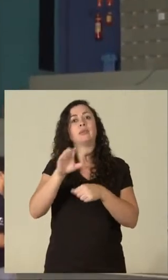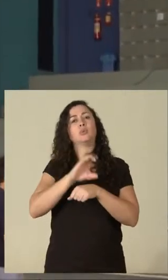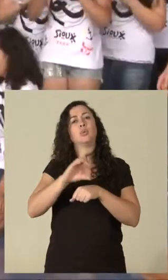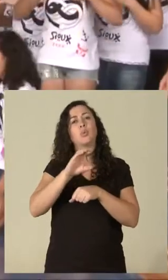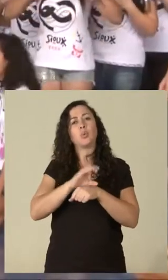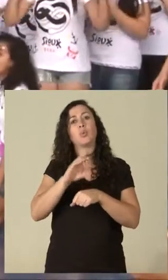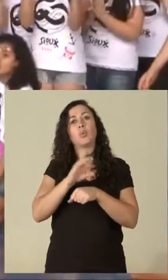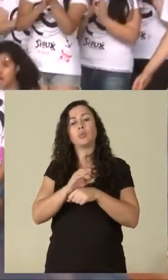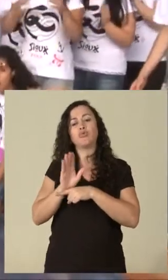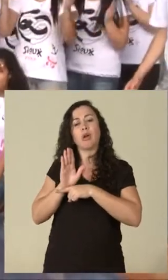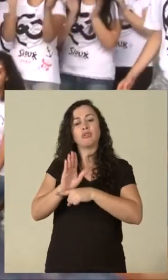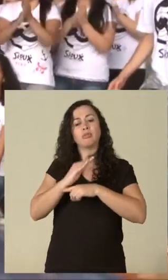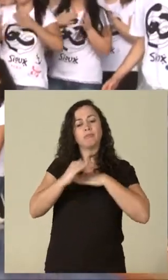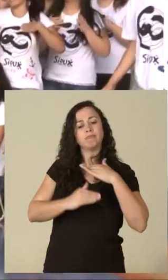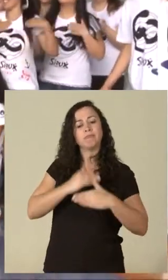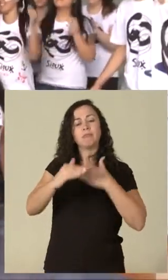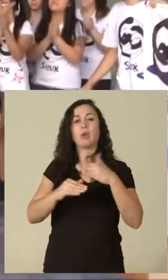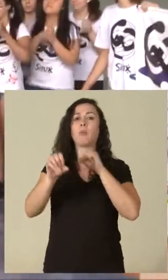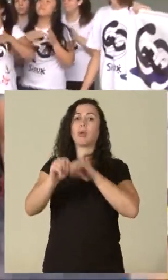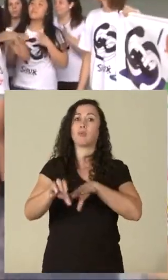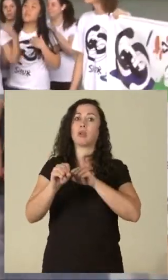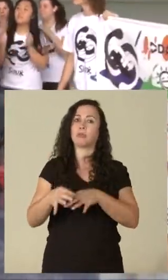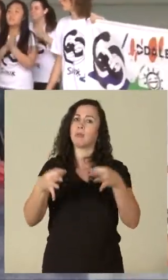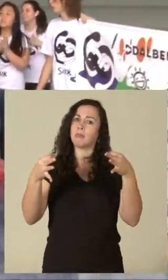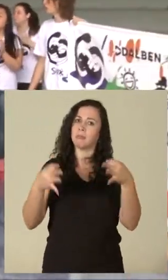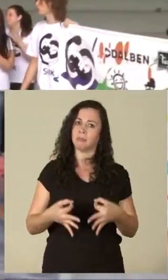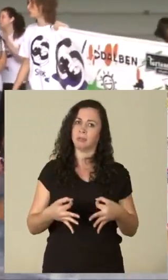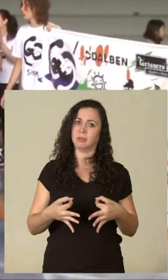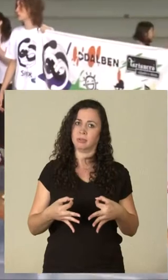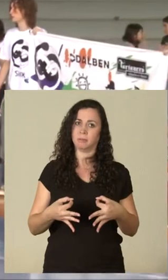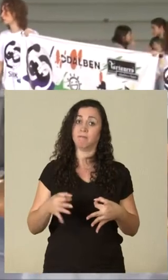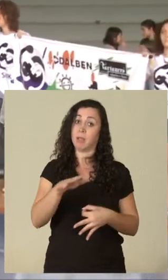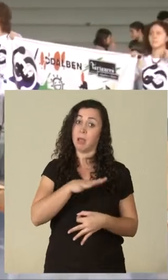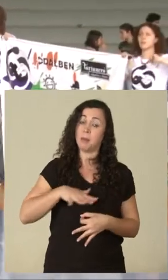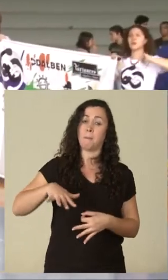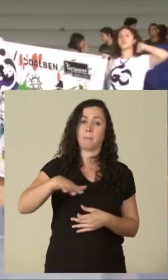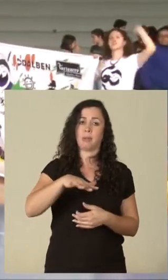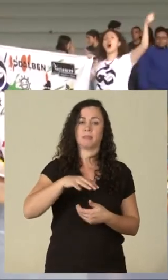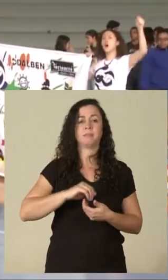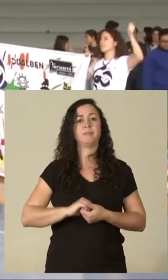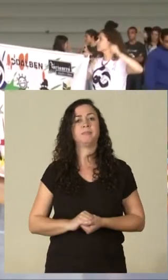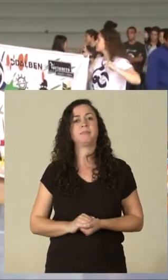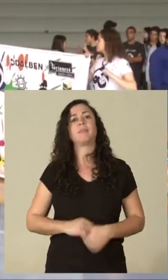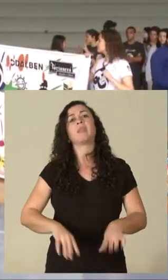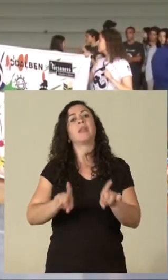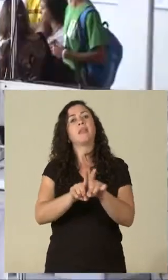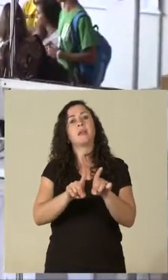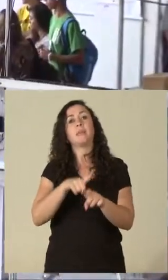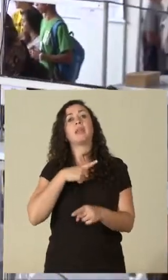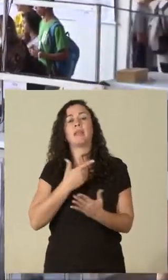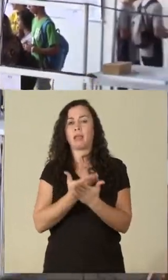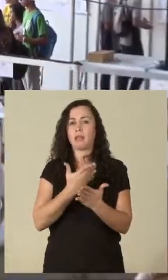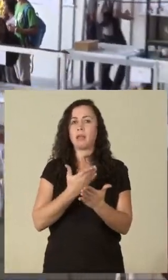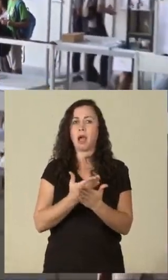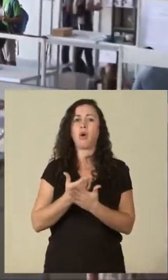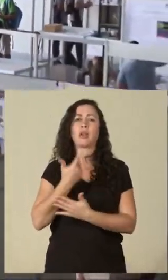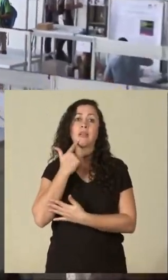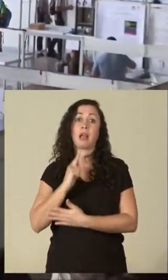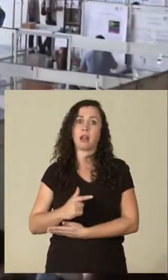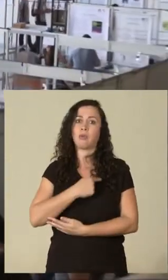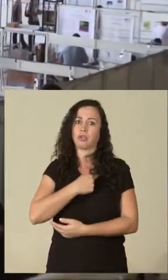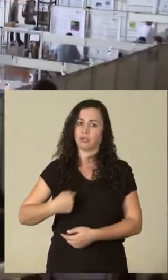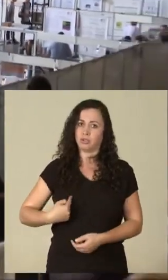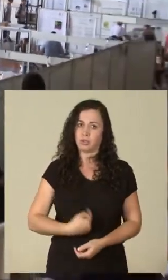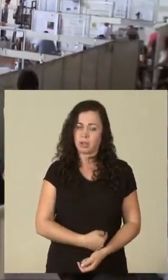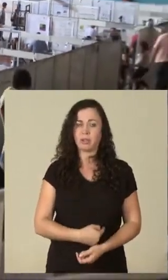integral, ampla. Além disso, nós temos aulas de mandarim, nós participamos das Olimpíadas